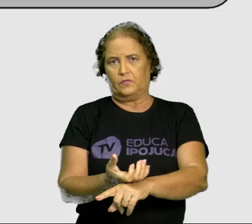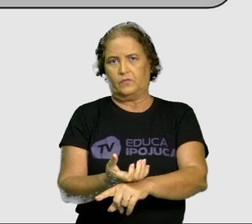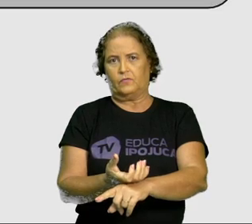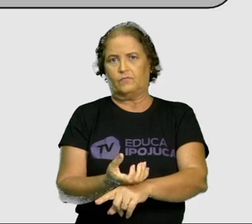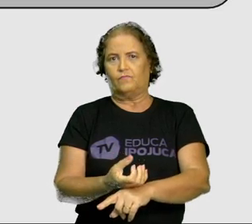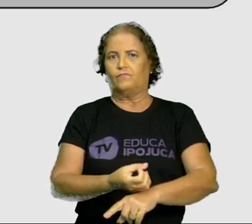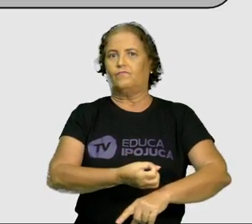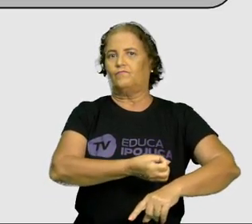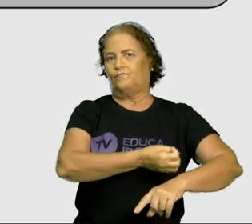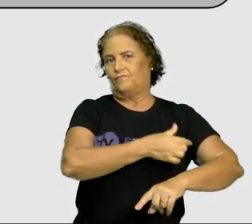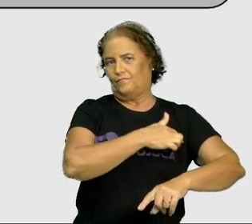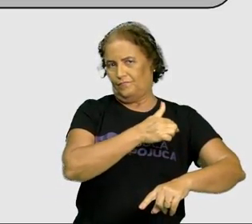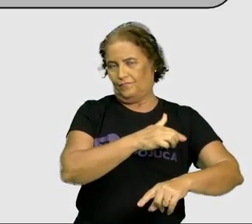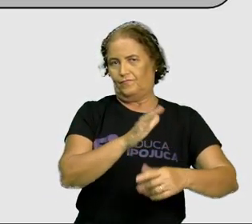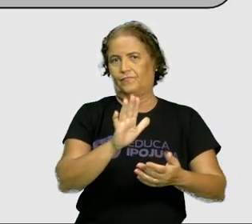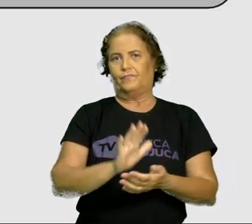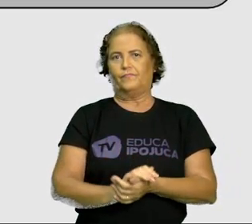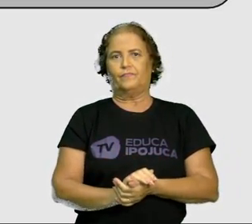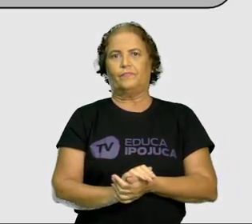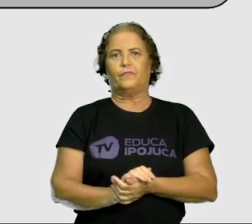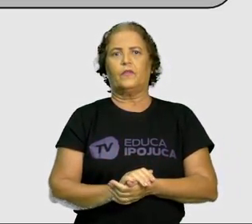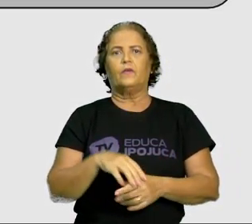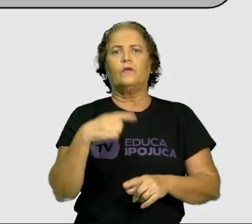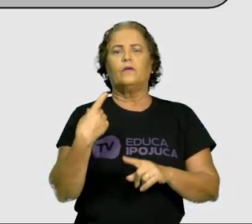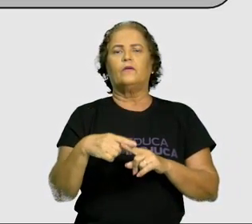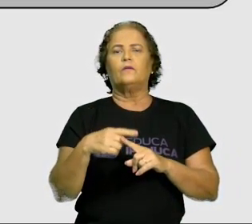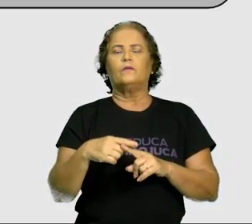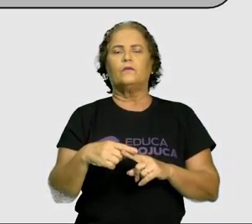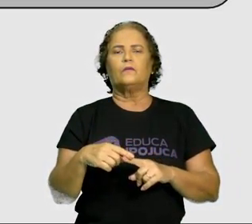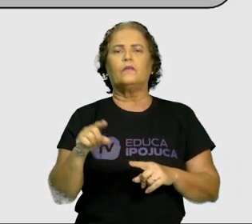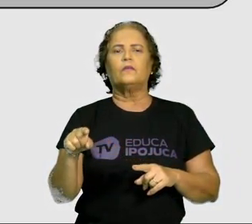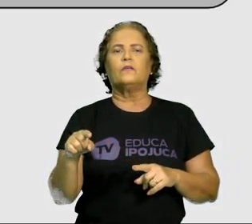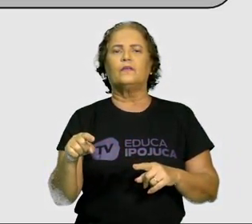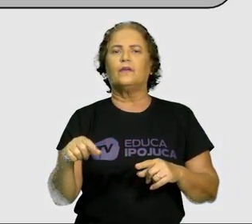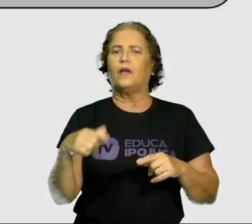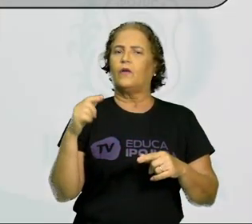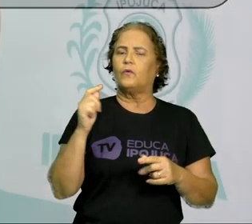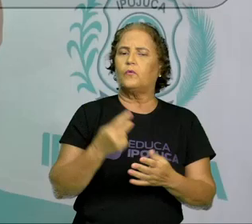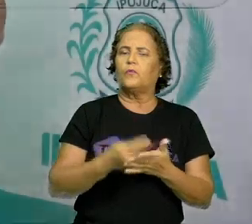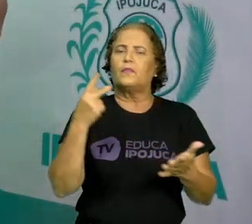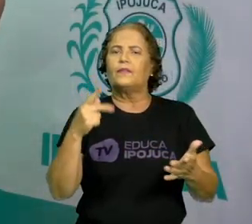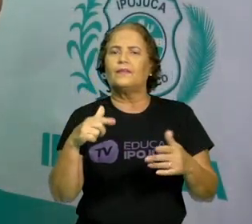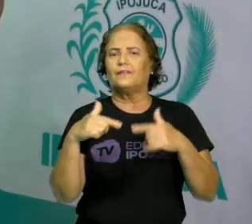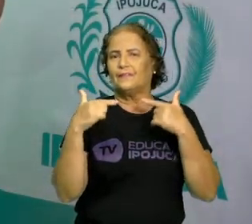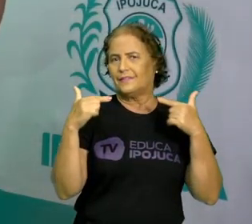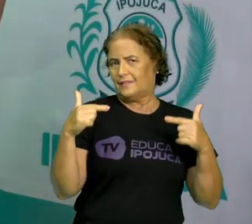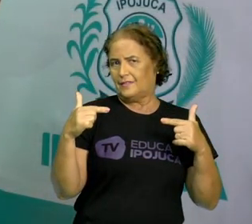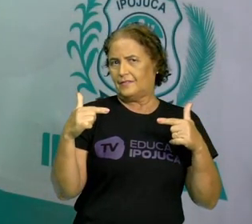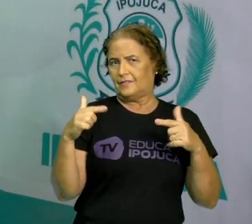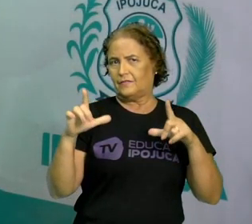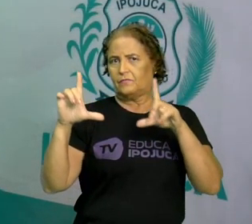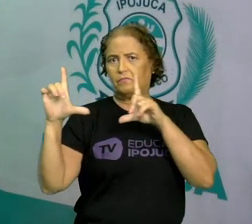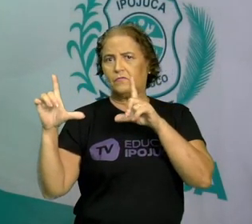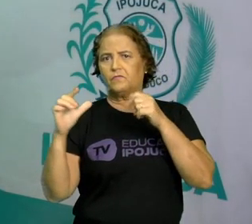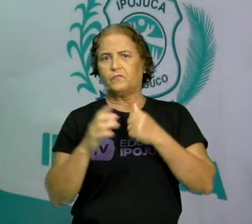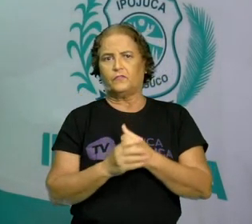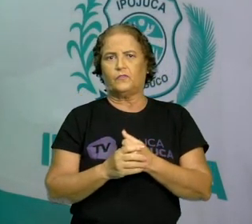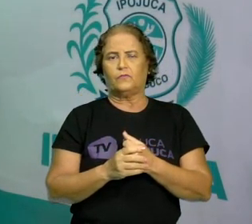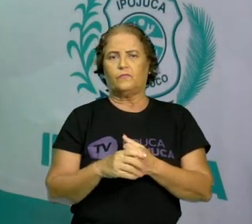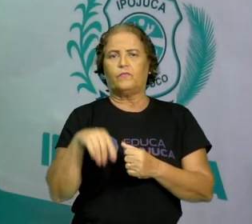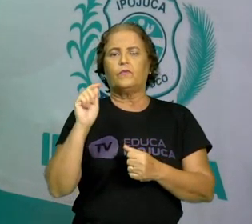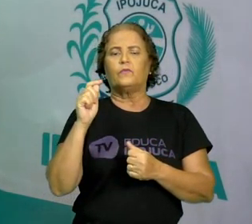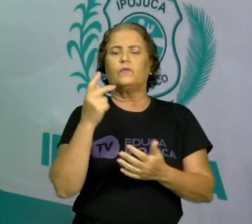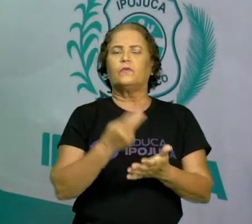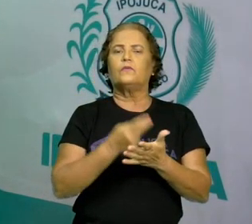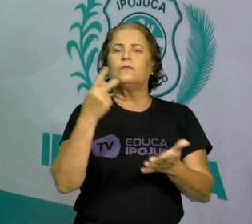sovacos. Portanto, o que é de estranho e engraçado essa cena pode nos mudar? Lembrando que o que aconteceu